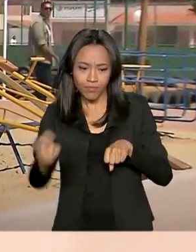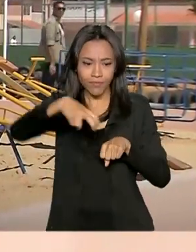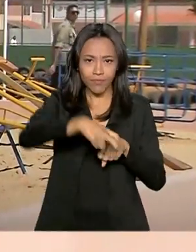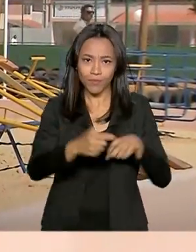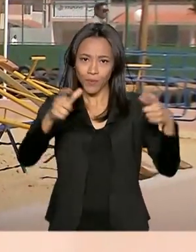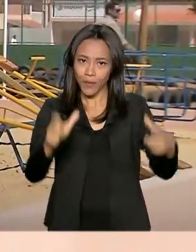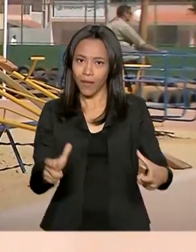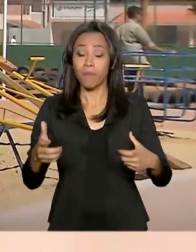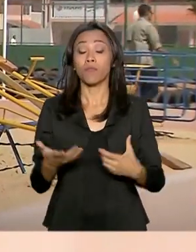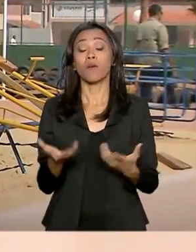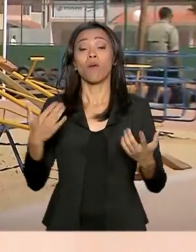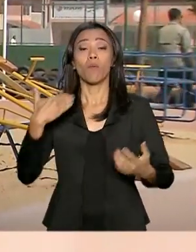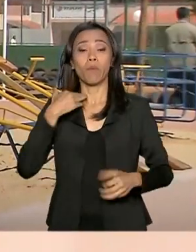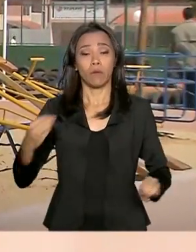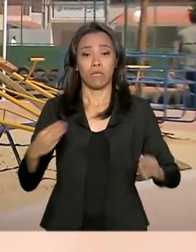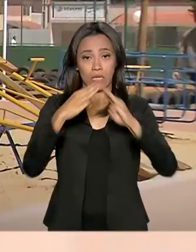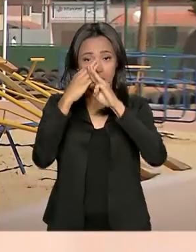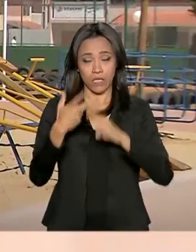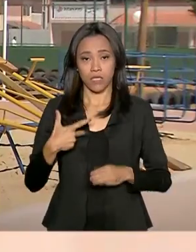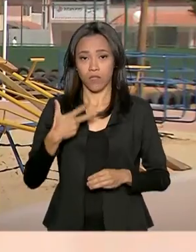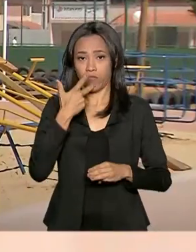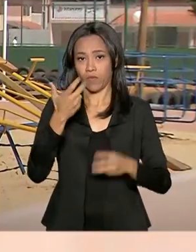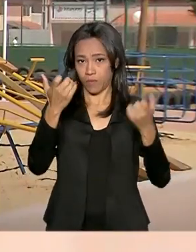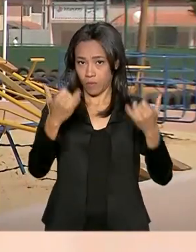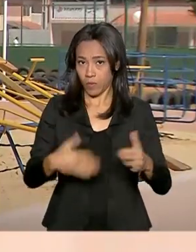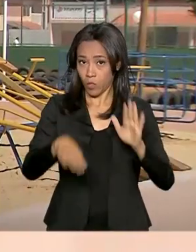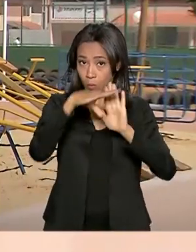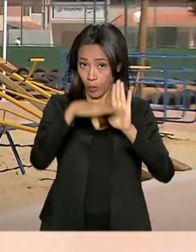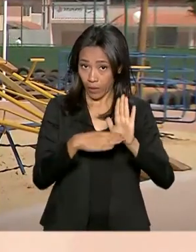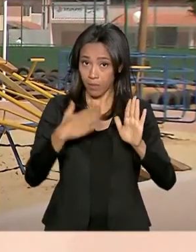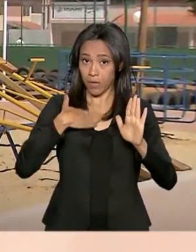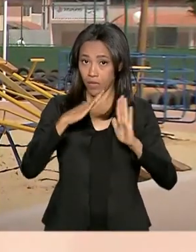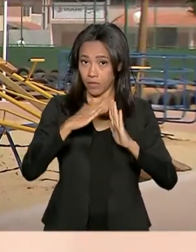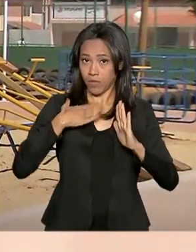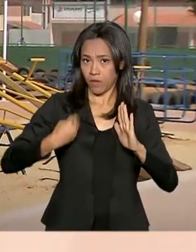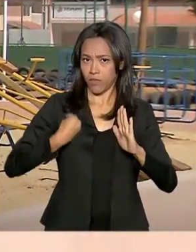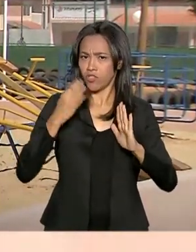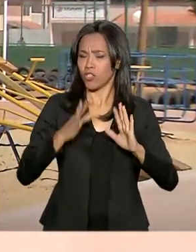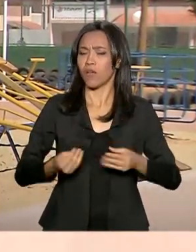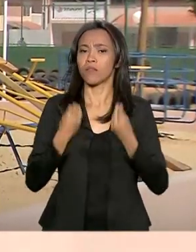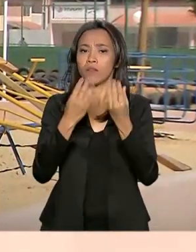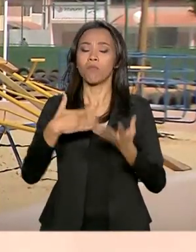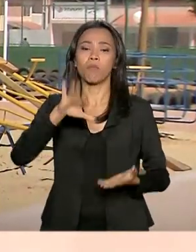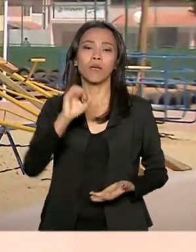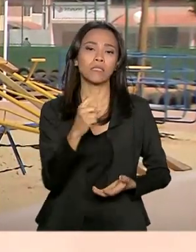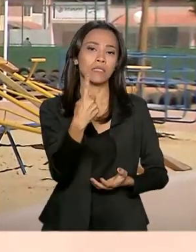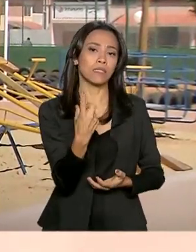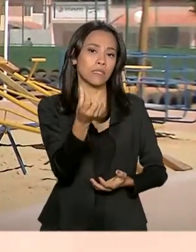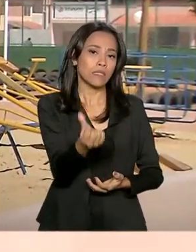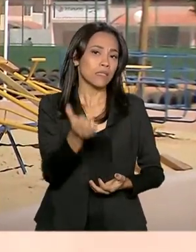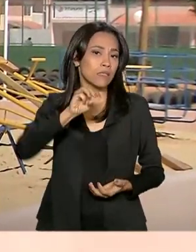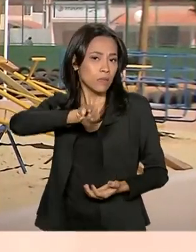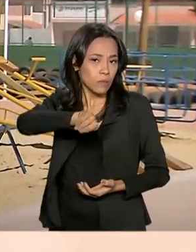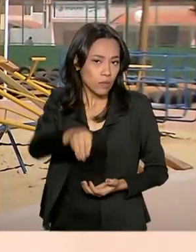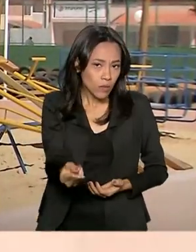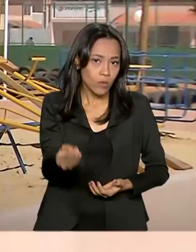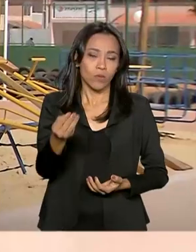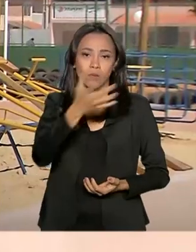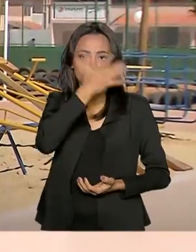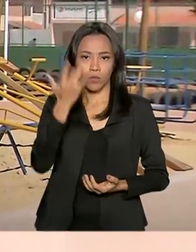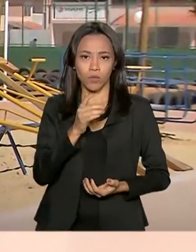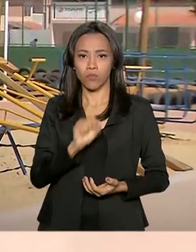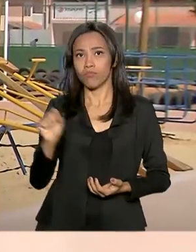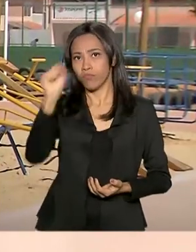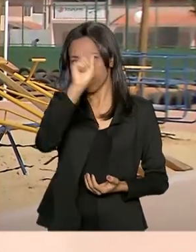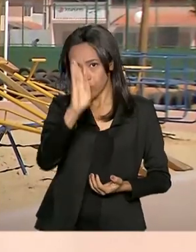Federal, o programa Minha Casa Minha Vida já beneficiou mais de 16 milhões de pessoas em todo o país